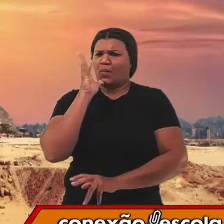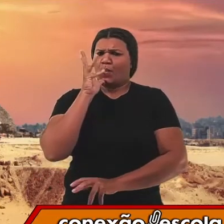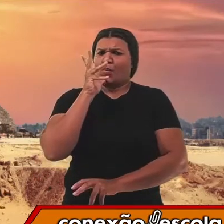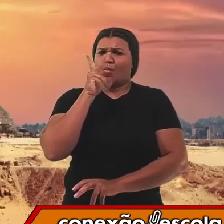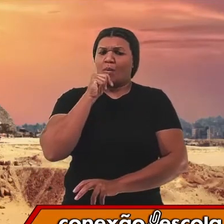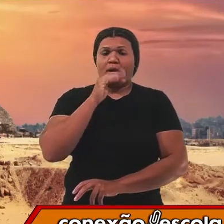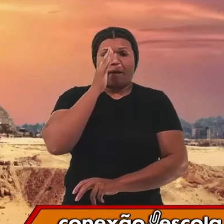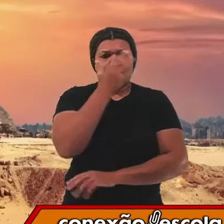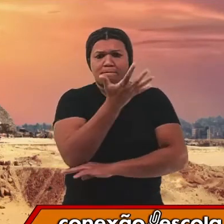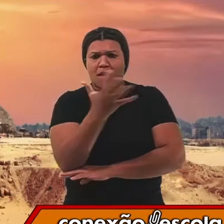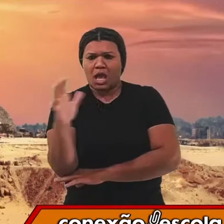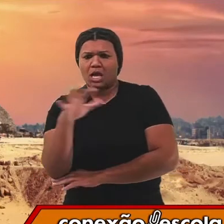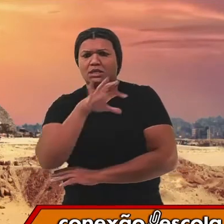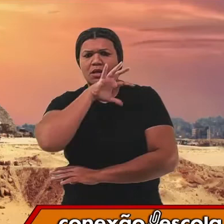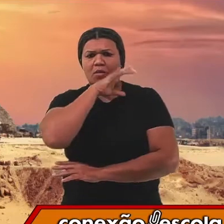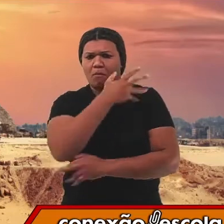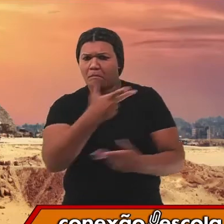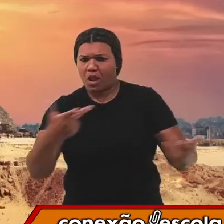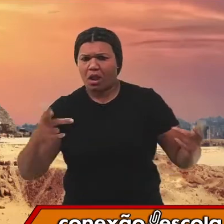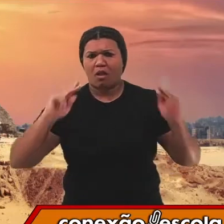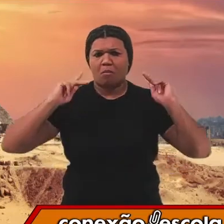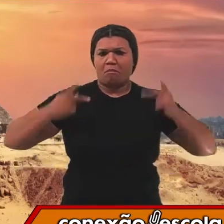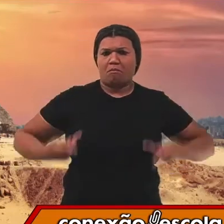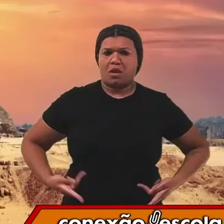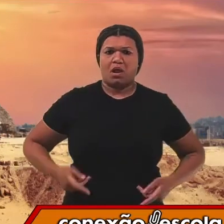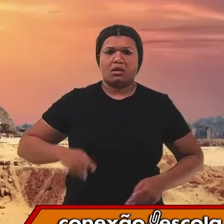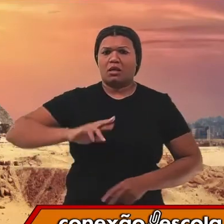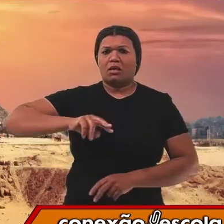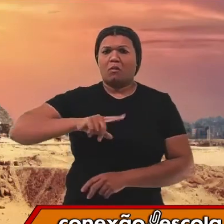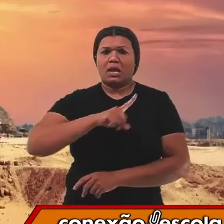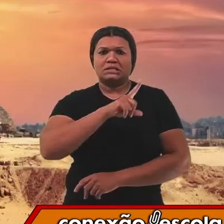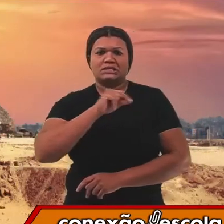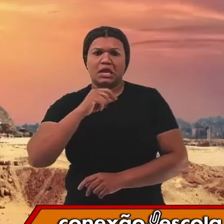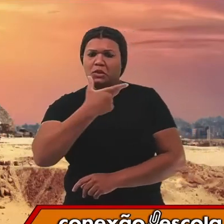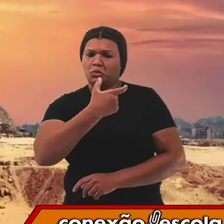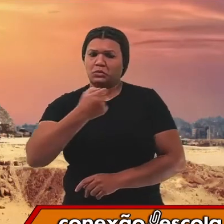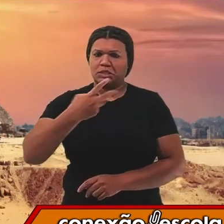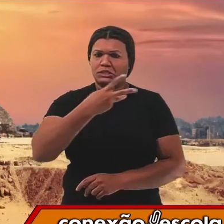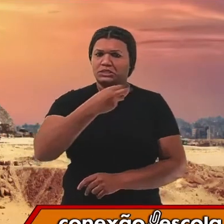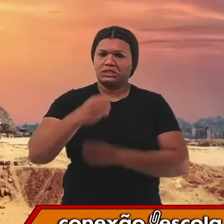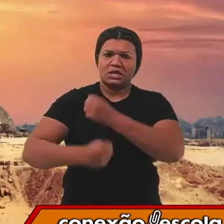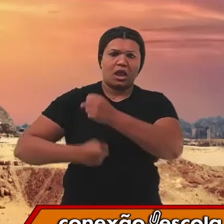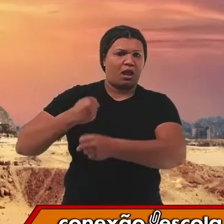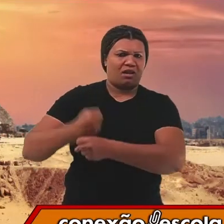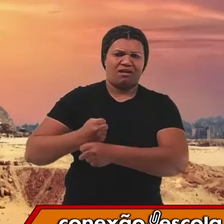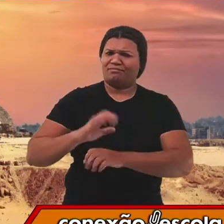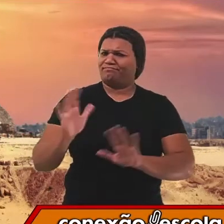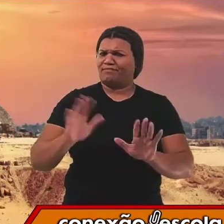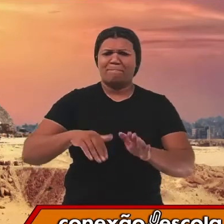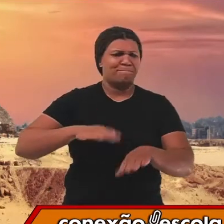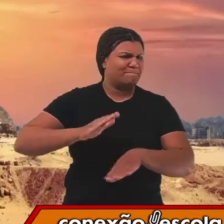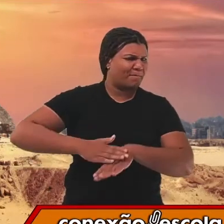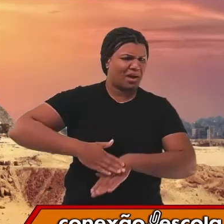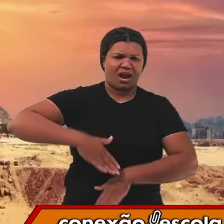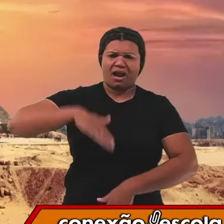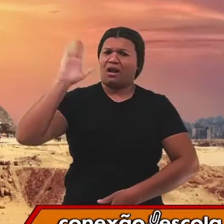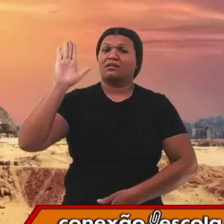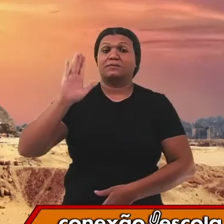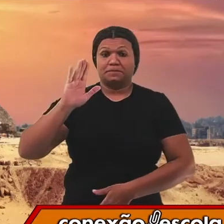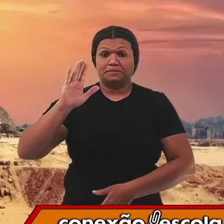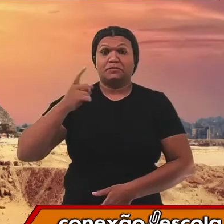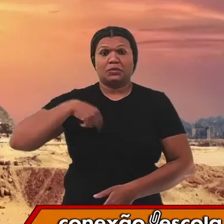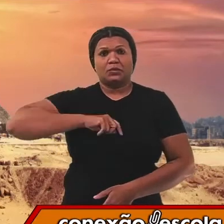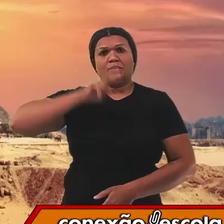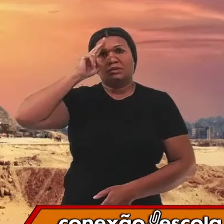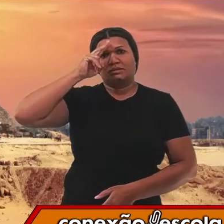geral, não ocorre em 100, 200, 300 anos. Lembrem-se, a nossa história aqui nesse planeta, ela